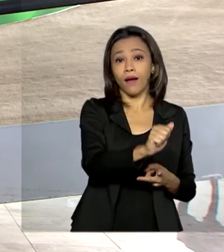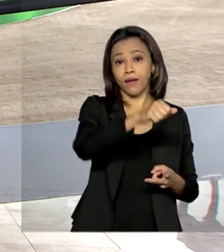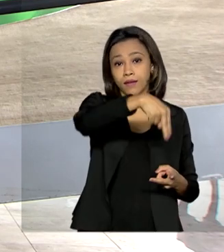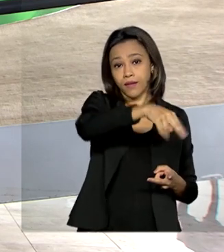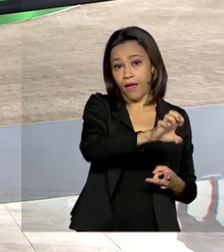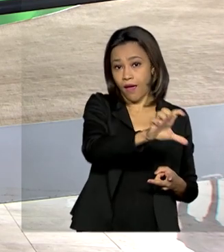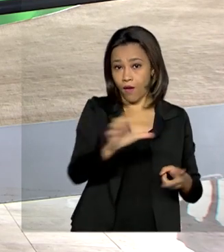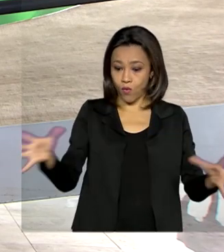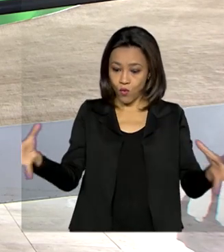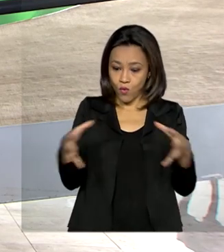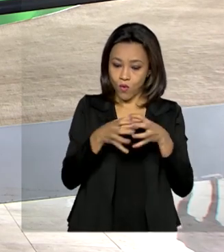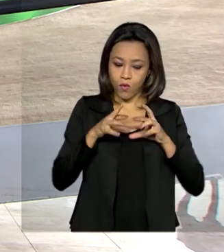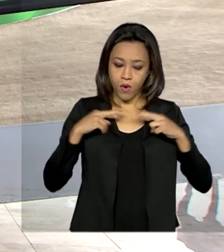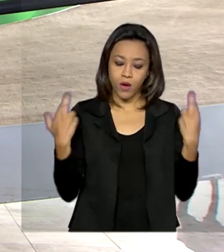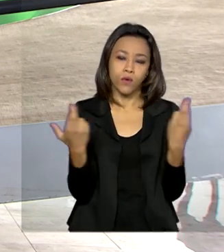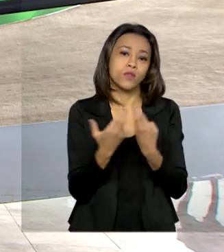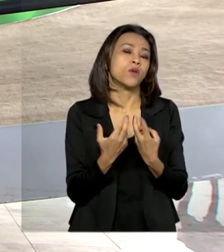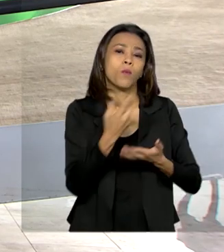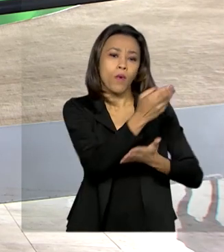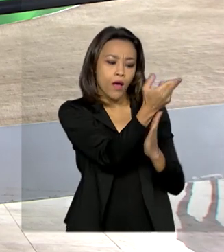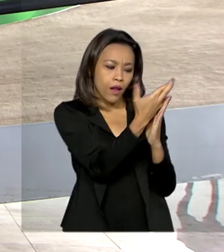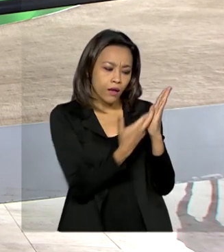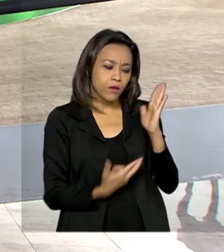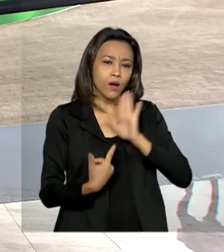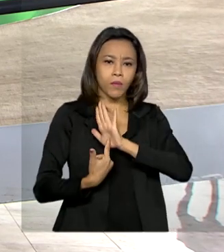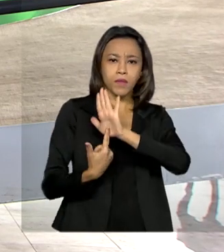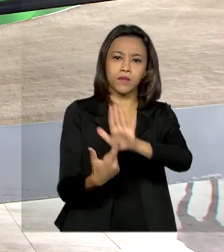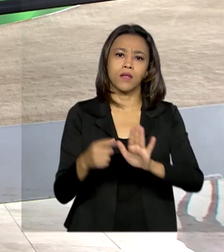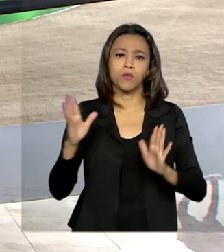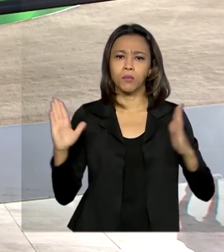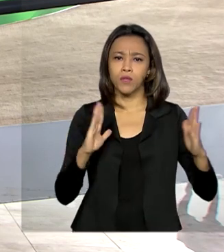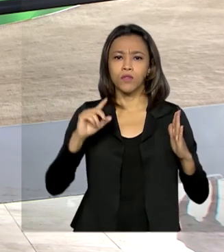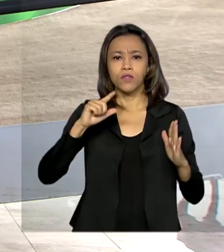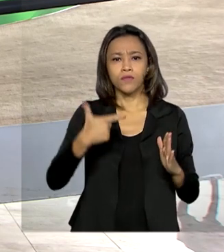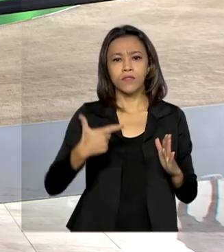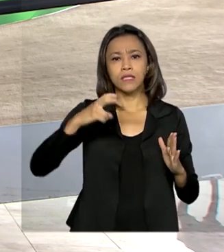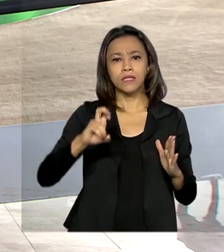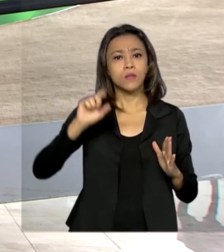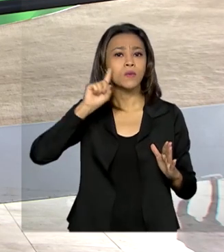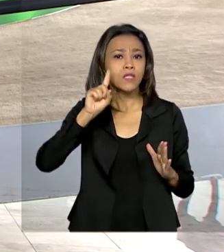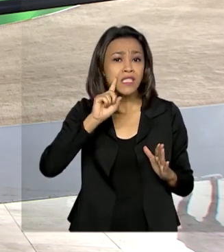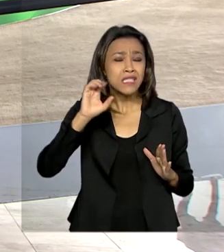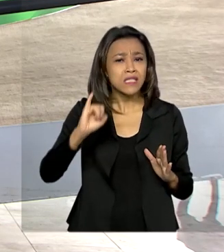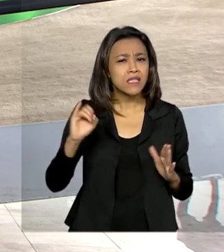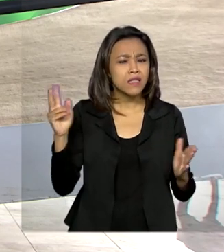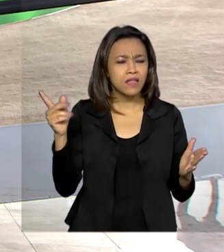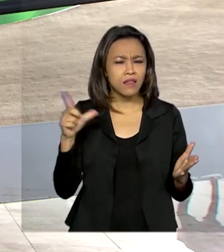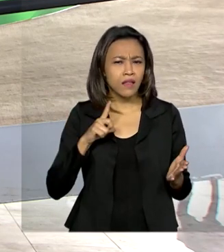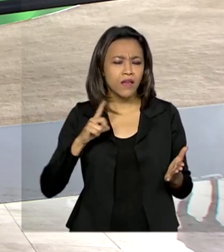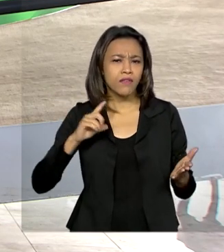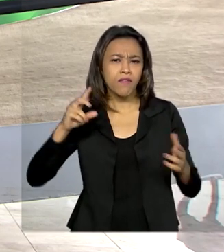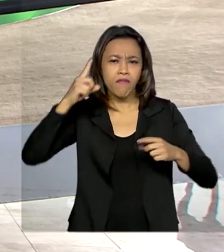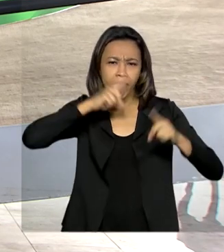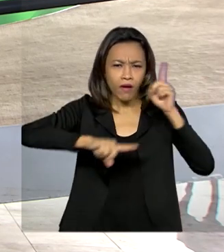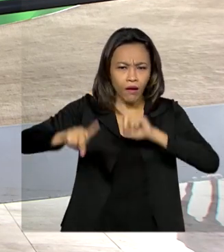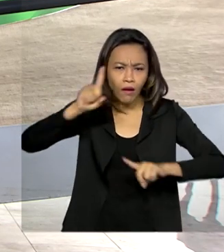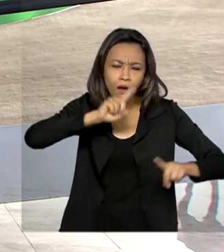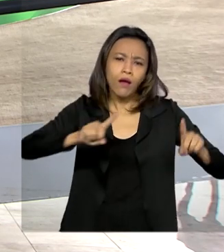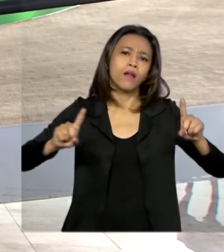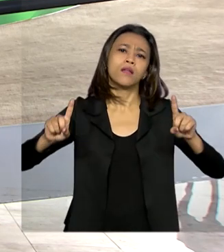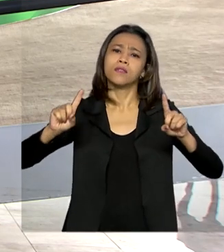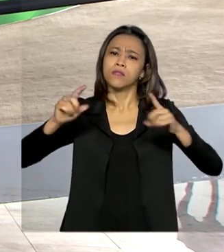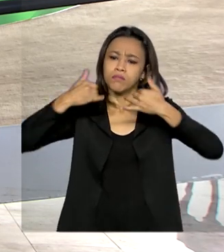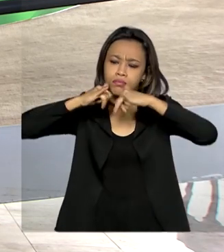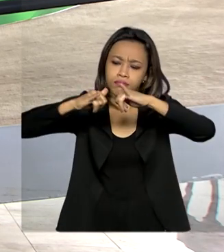final deve ser apresentado em 25 dias. E se forem constatadas falhas no fornecimento do serviço de energia, as